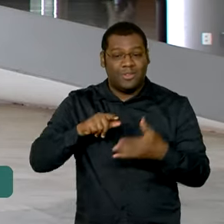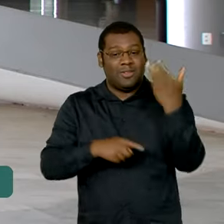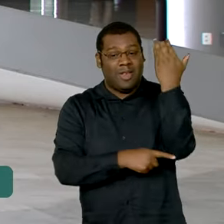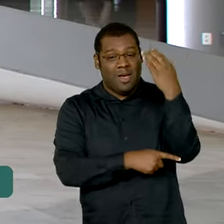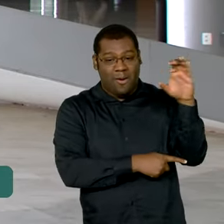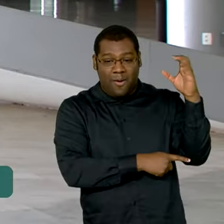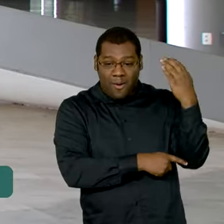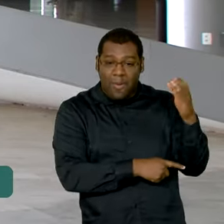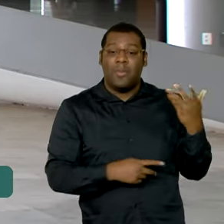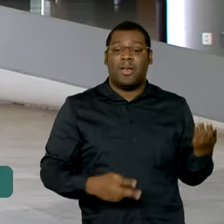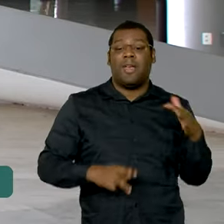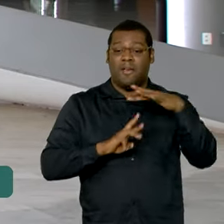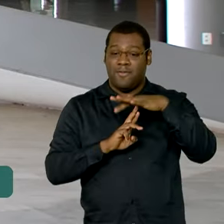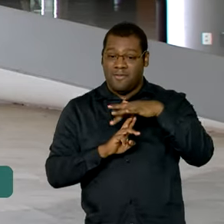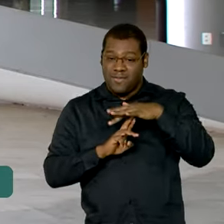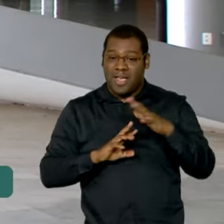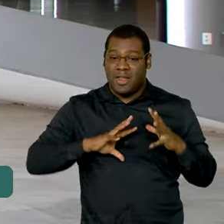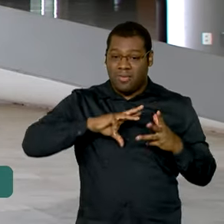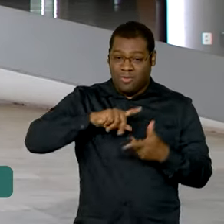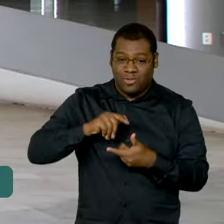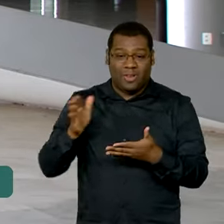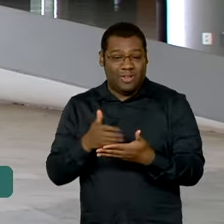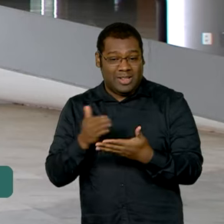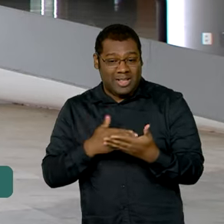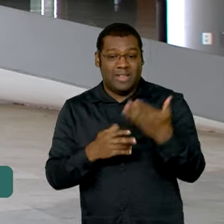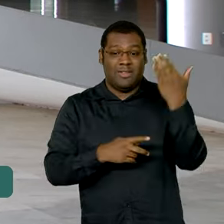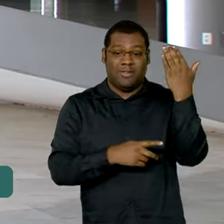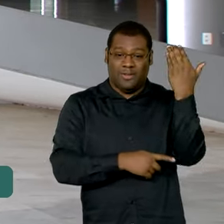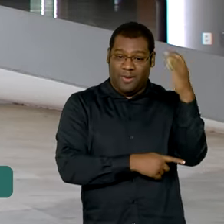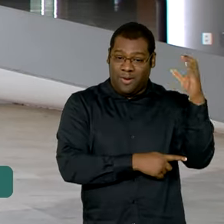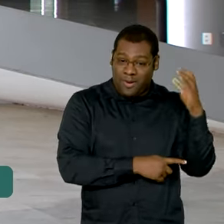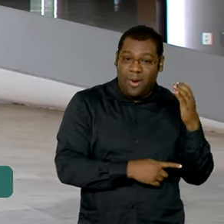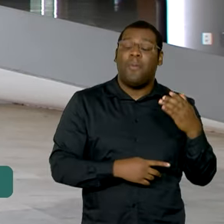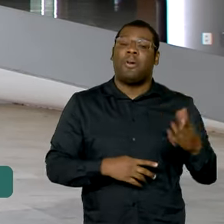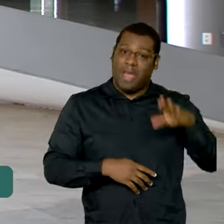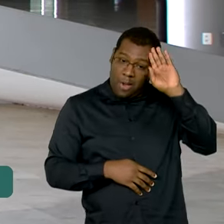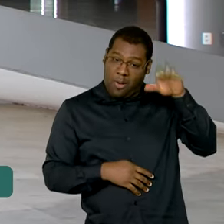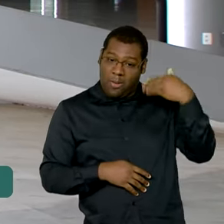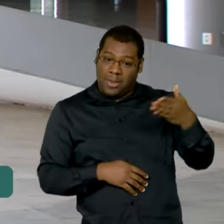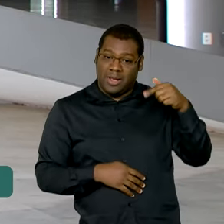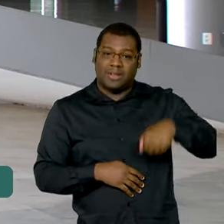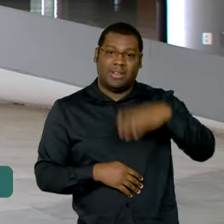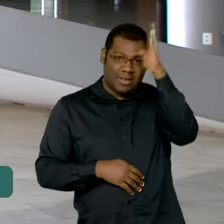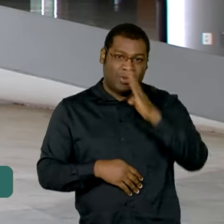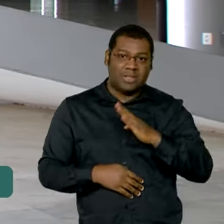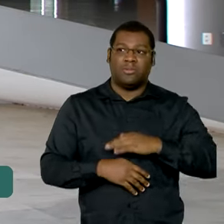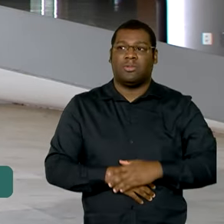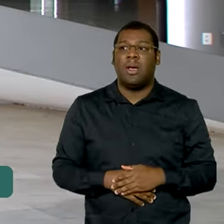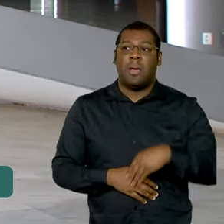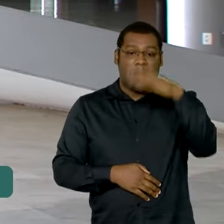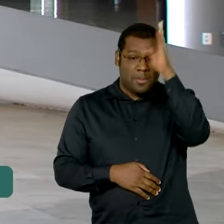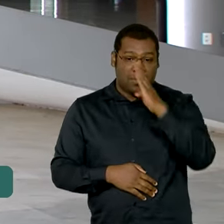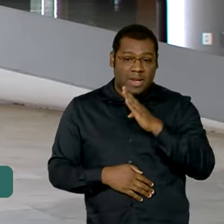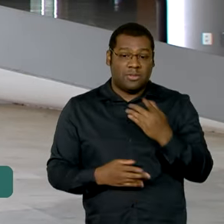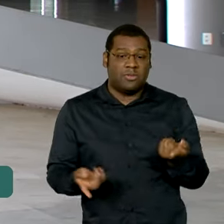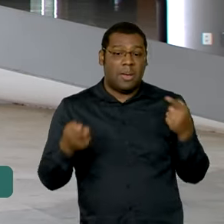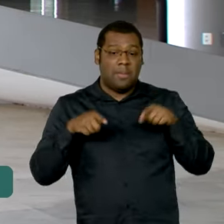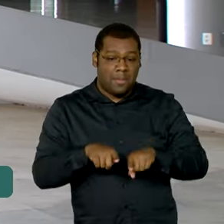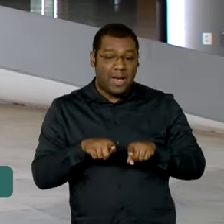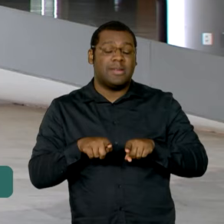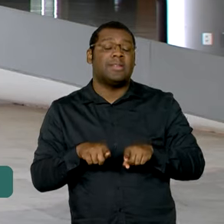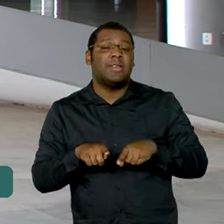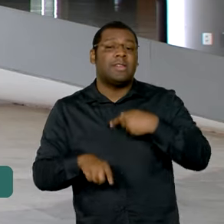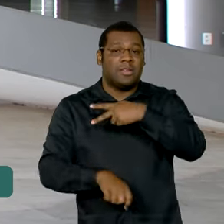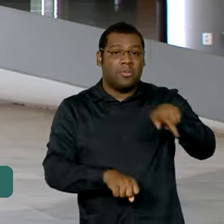homenageado. Olha, o Brasil é o terceiro maior parceiro comercial da Colômbia. Já são mais de 52 anos de